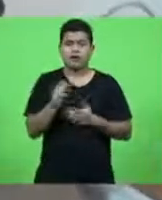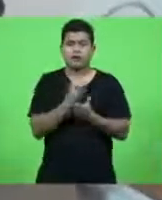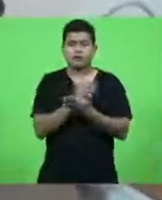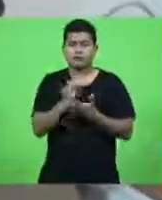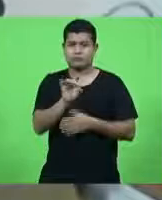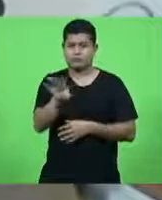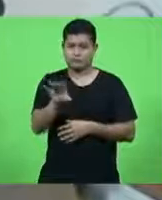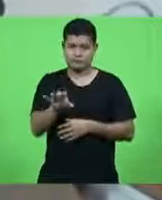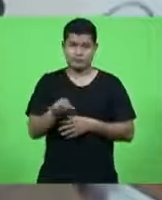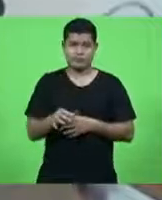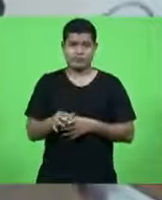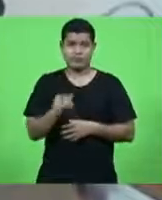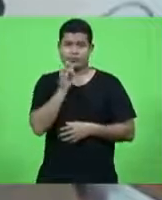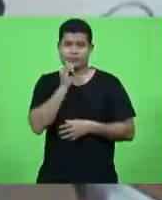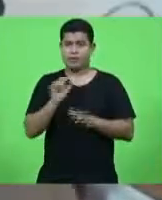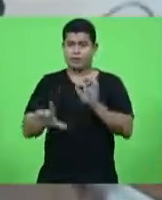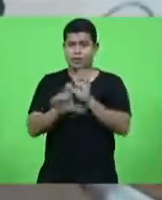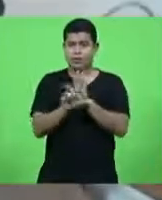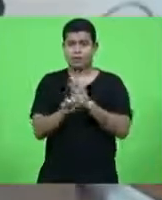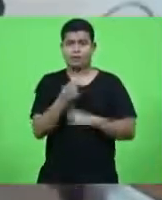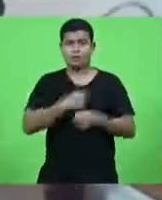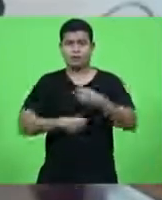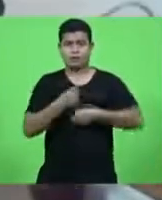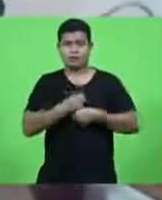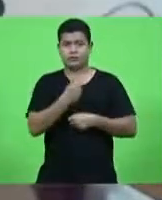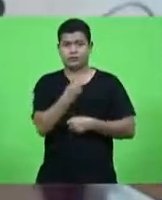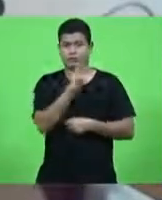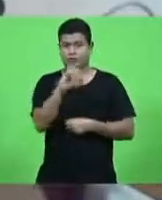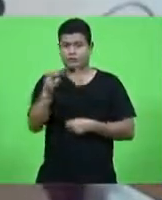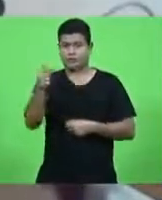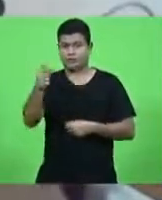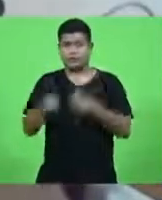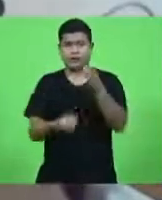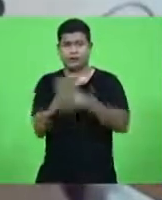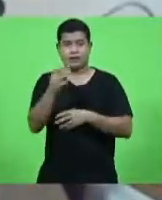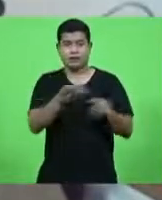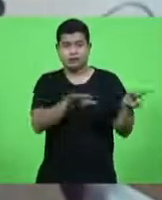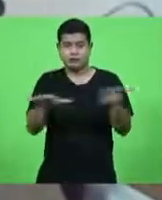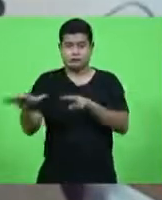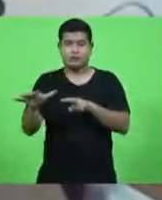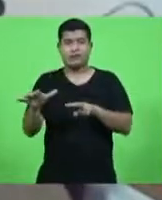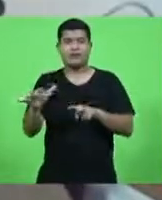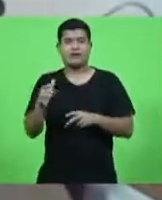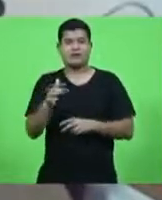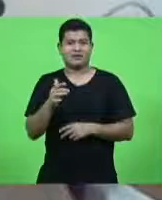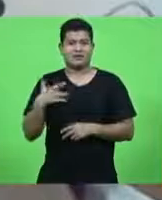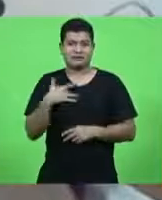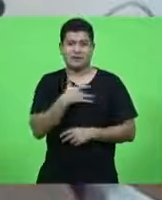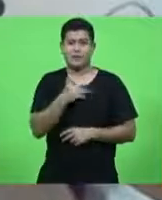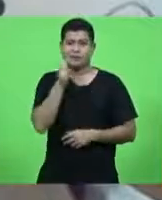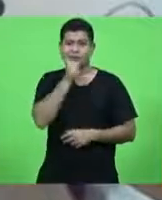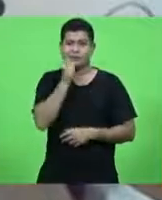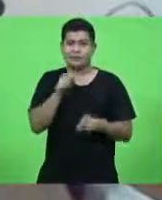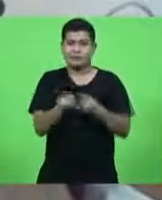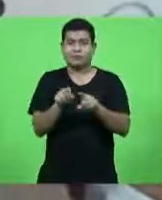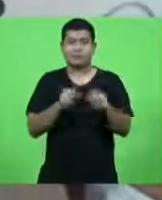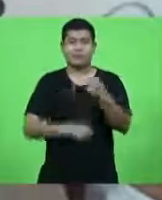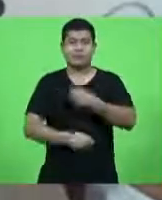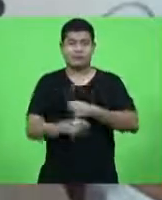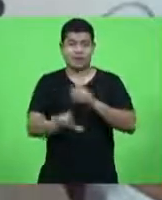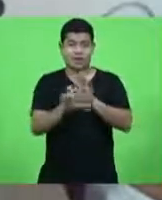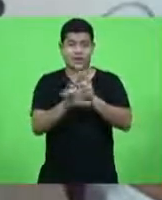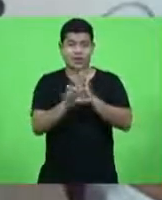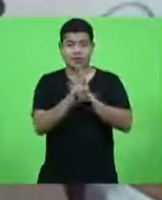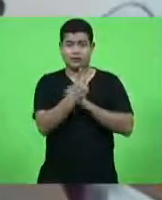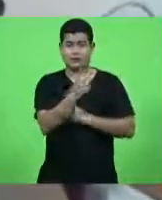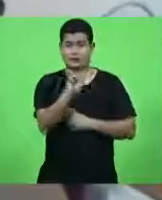certo? A lei de 2007 que cria a Semana da Saúde da Mulher. A lei de 2009 que autoriza os convênios públicos para a